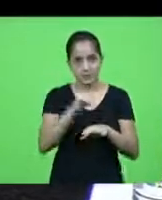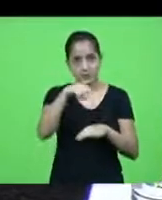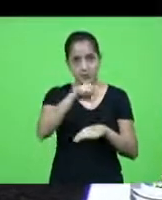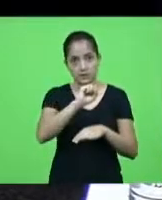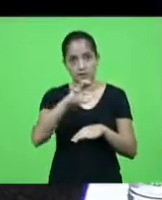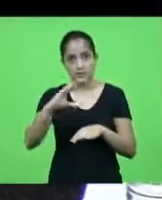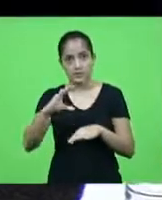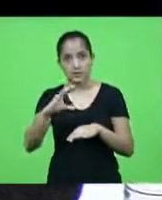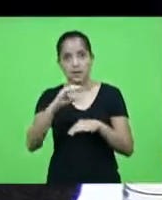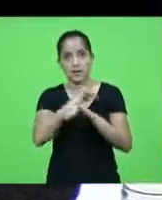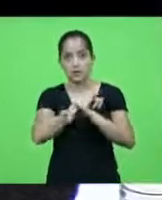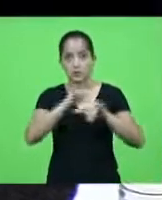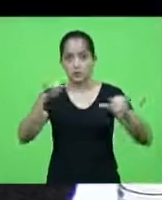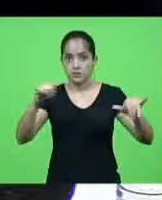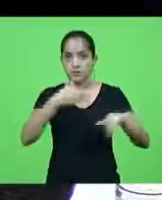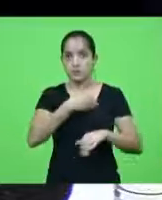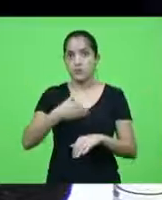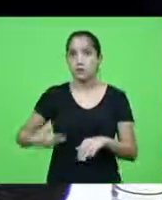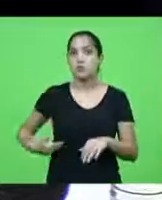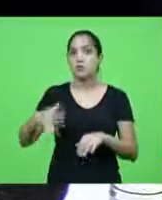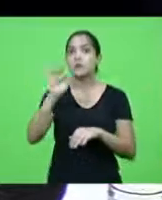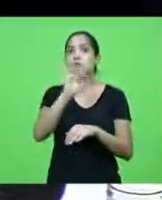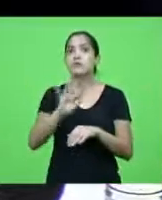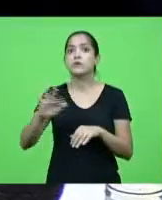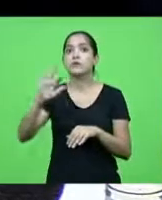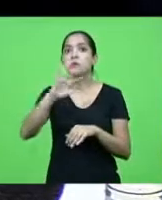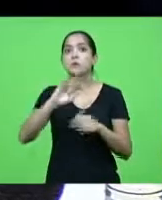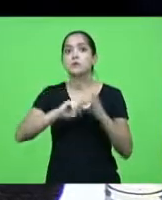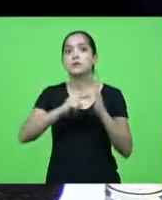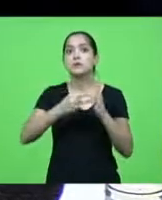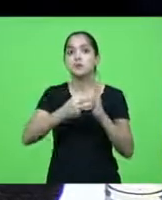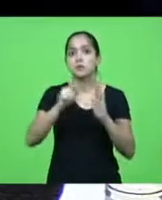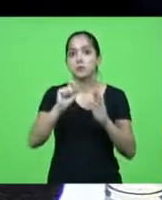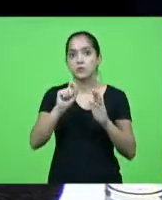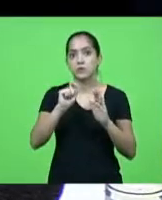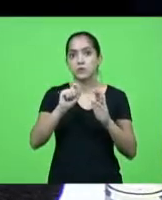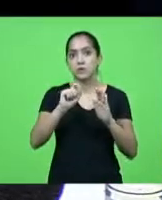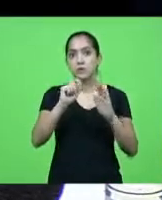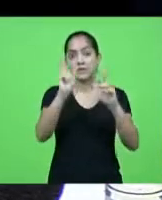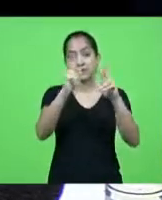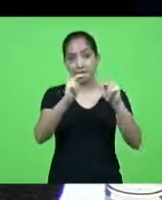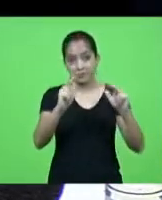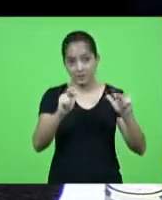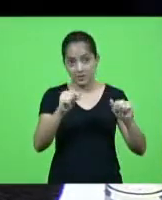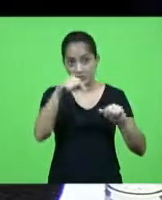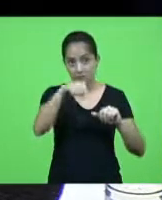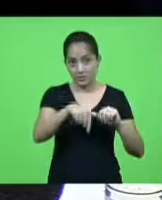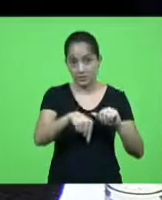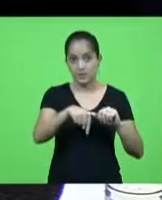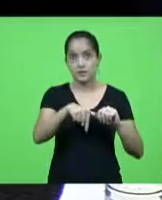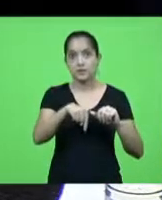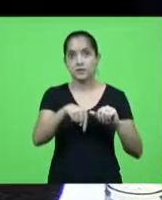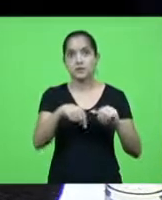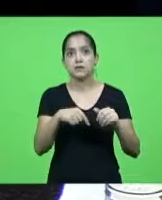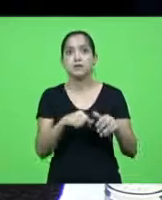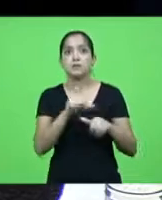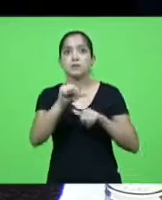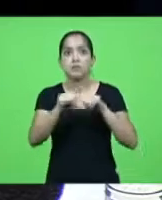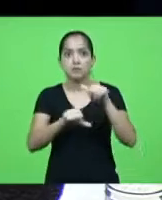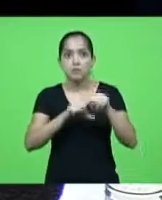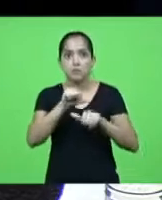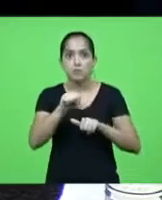pelo Governo Federal significa na grande Florianópolis a transformação de uma agência em posto de